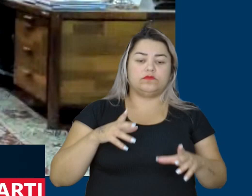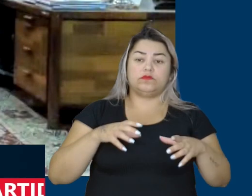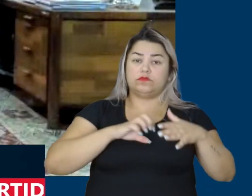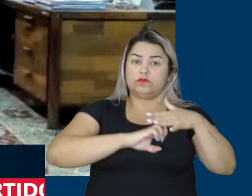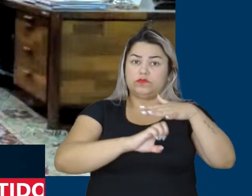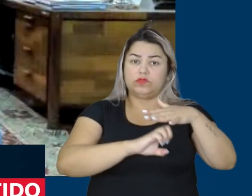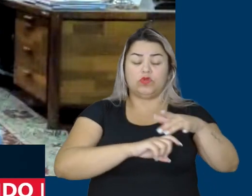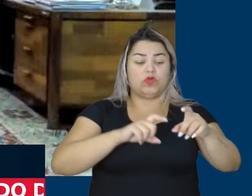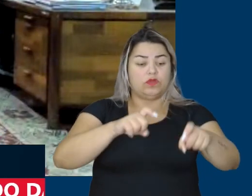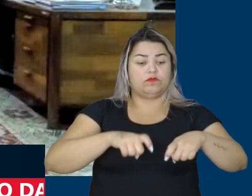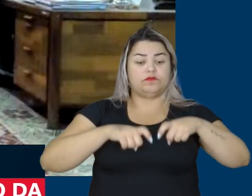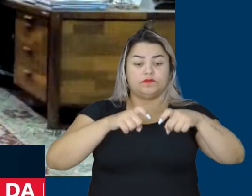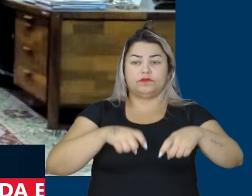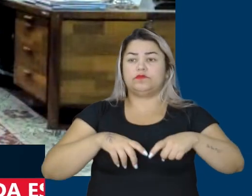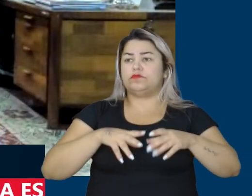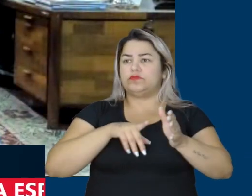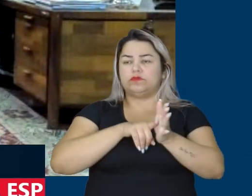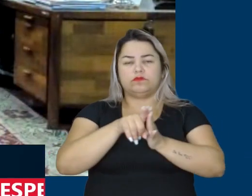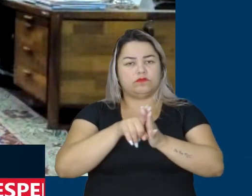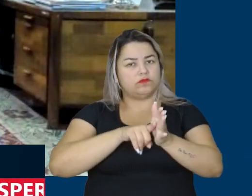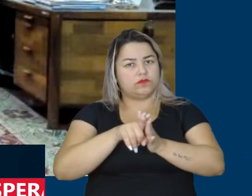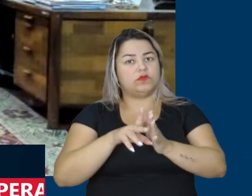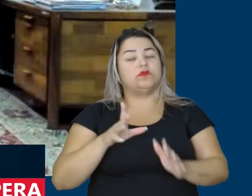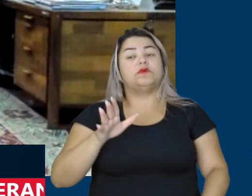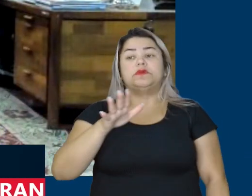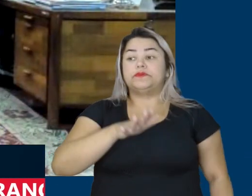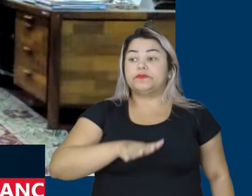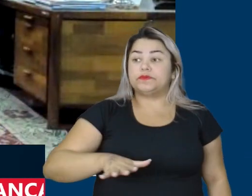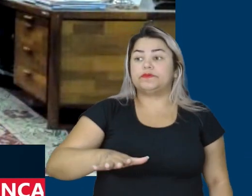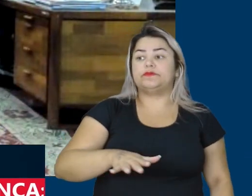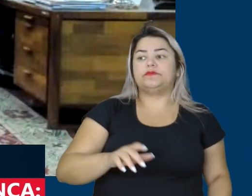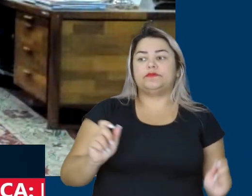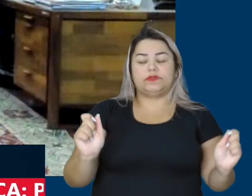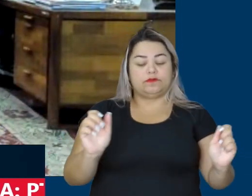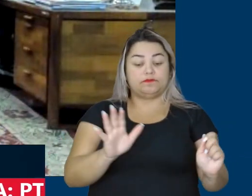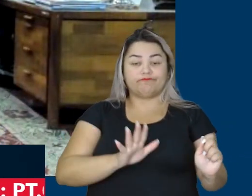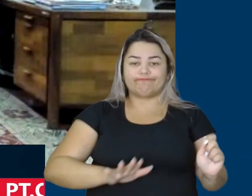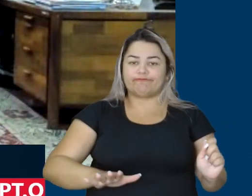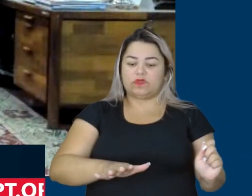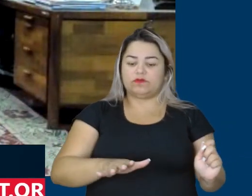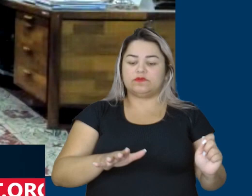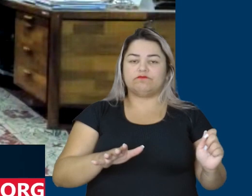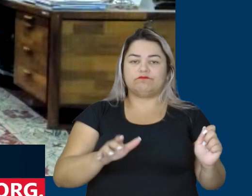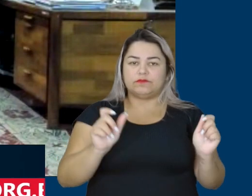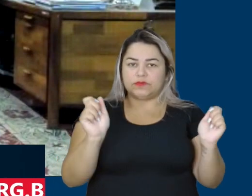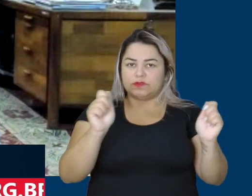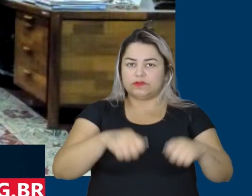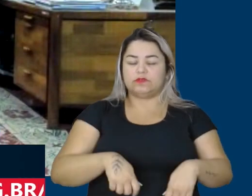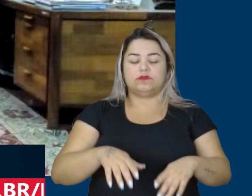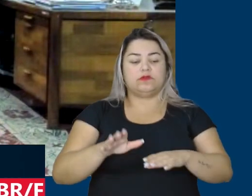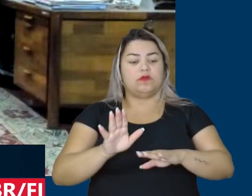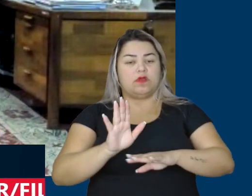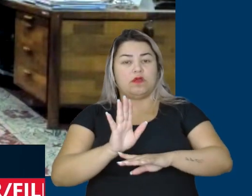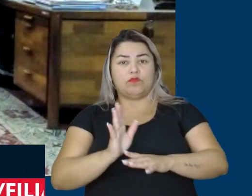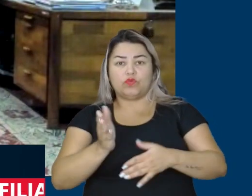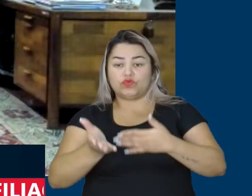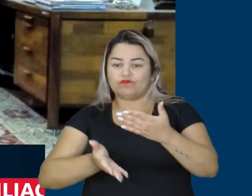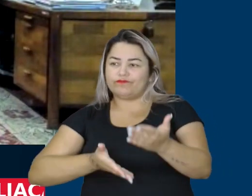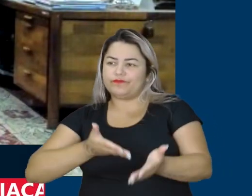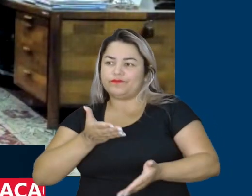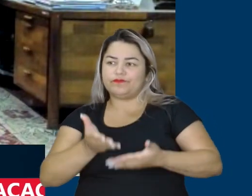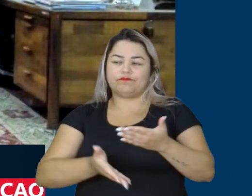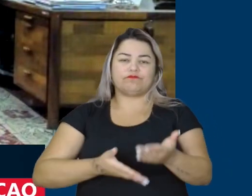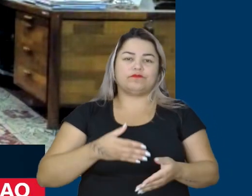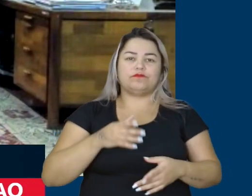seja urbano, de que, olha, nós precisamos zelar, nós precisamos cuidar dos direitos das pessoas,